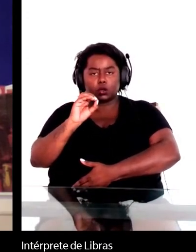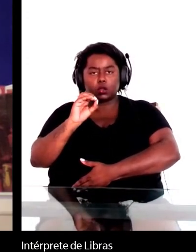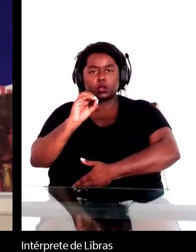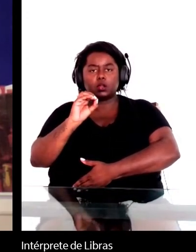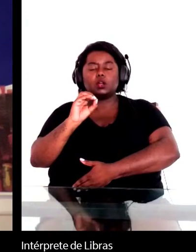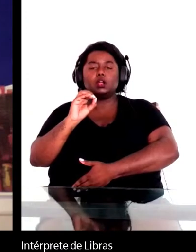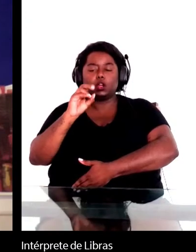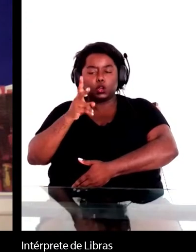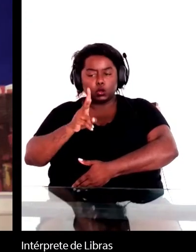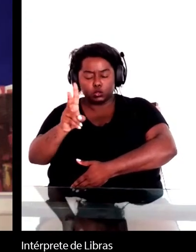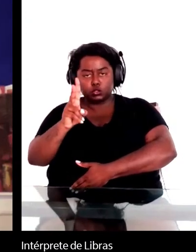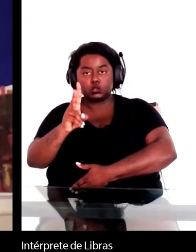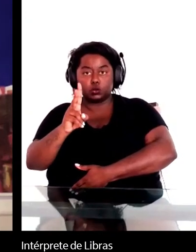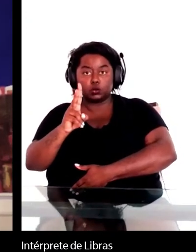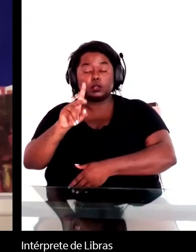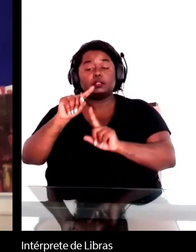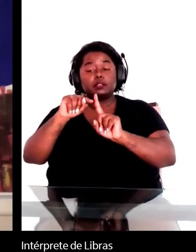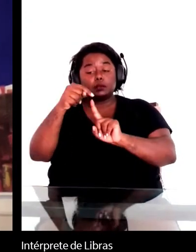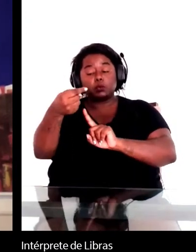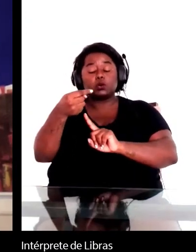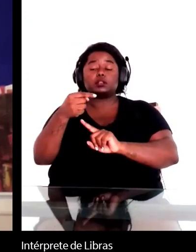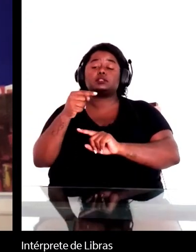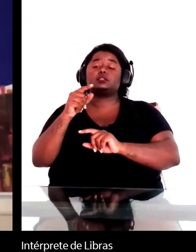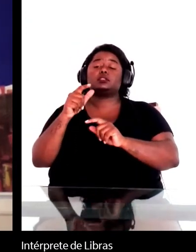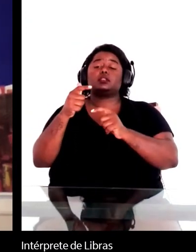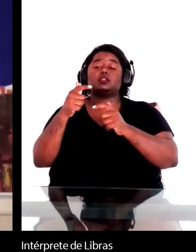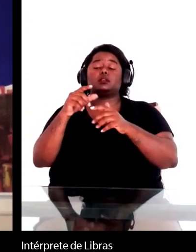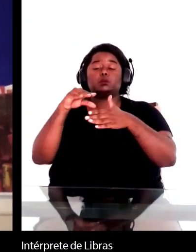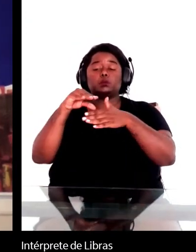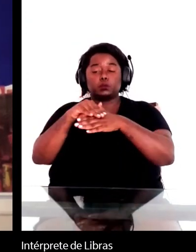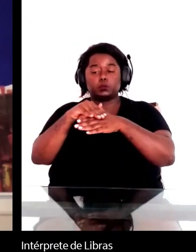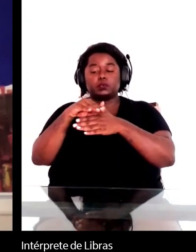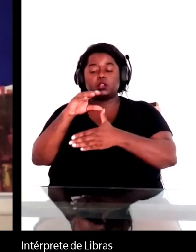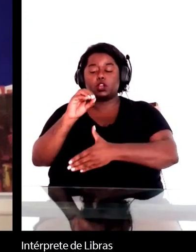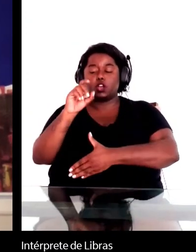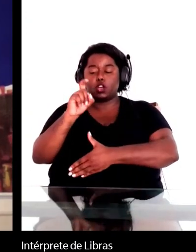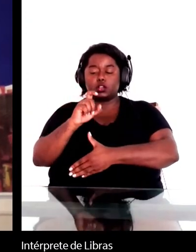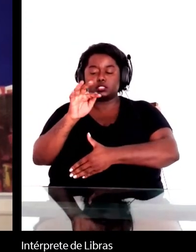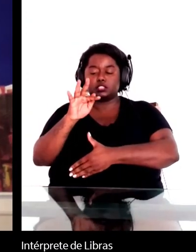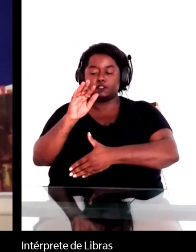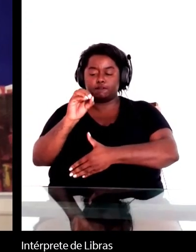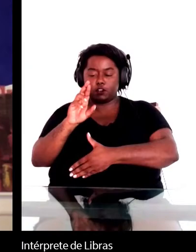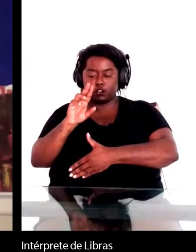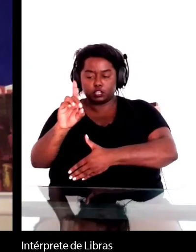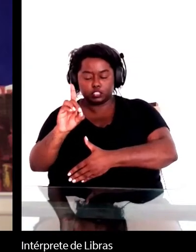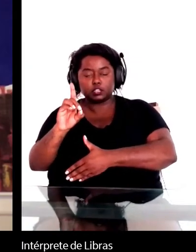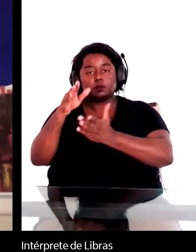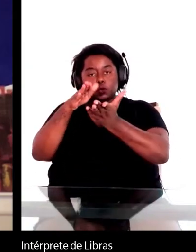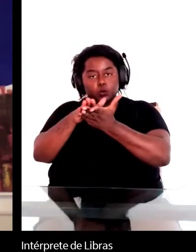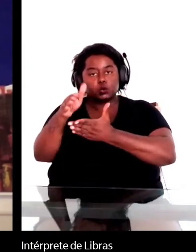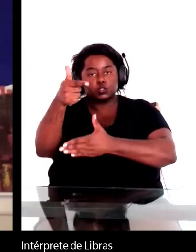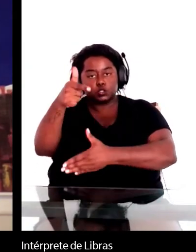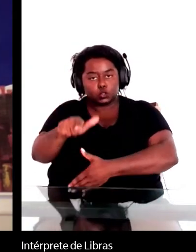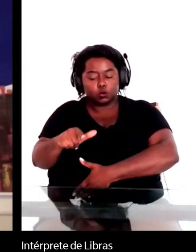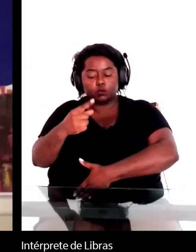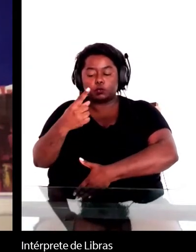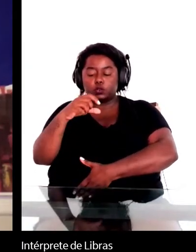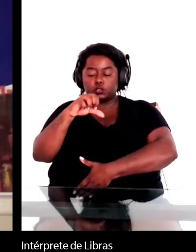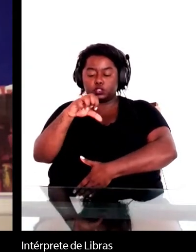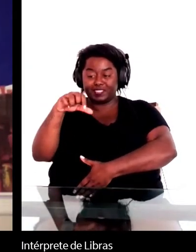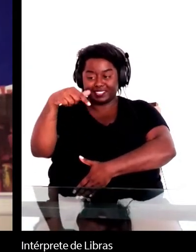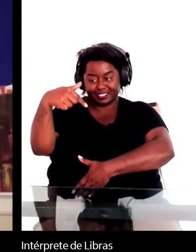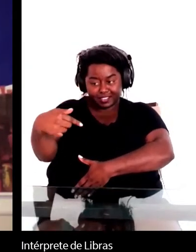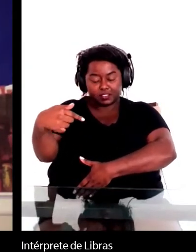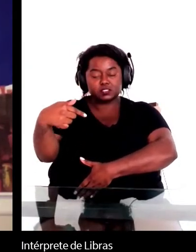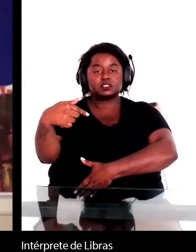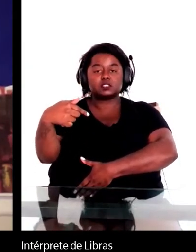Oxford, John Gledson publicou novamente Dom Casmurro e é essa edição de 97 que ainda está